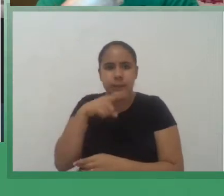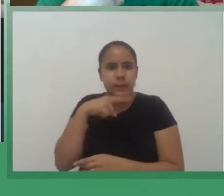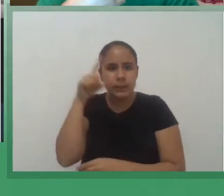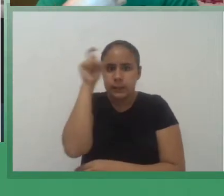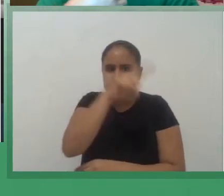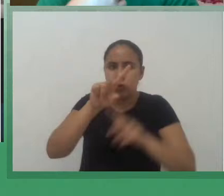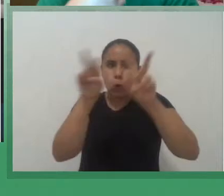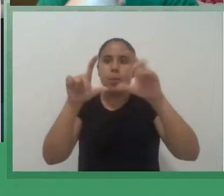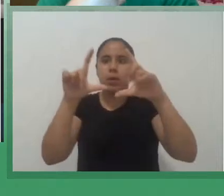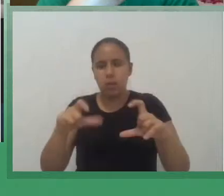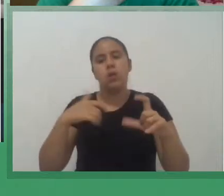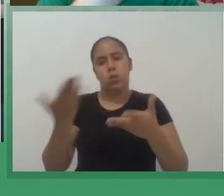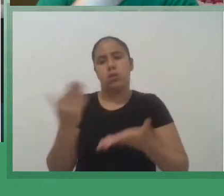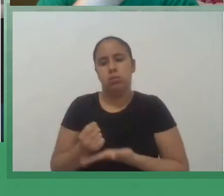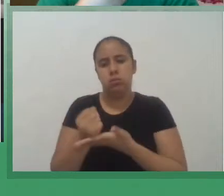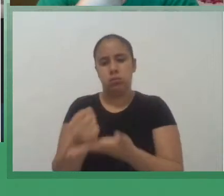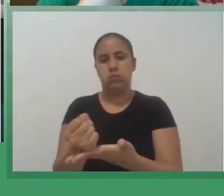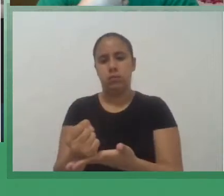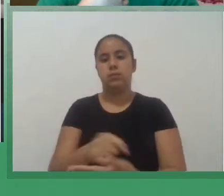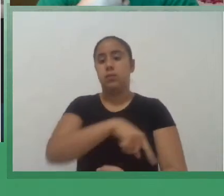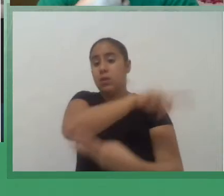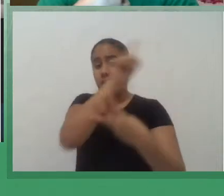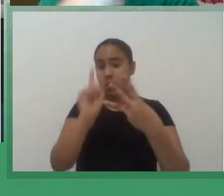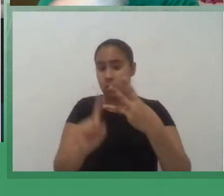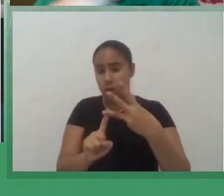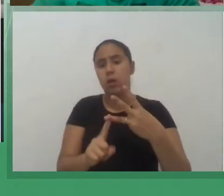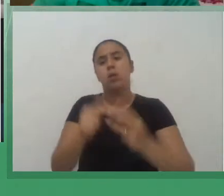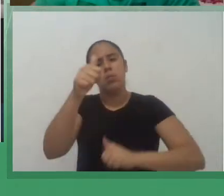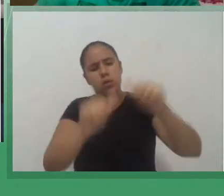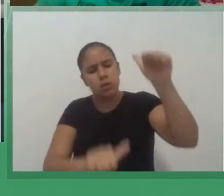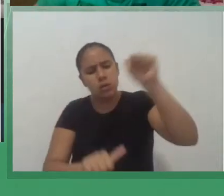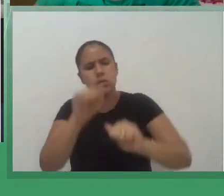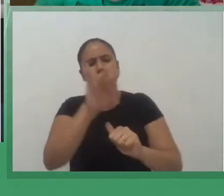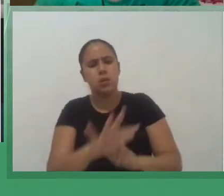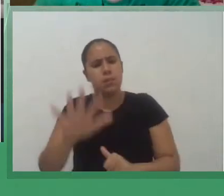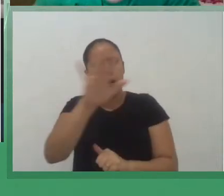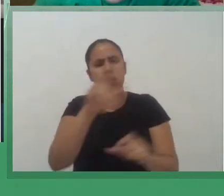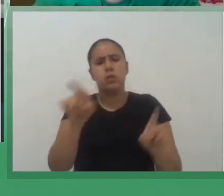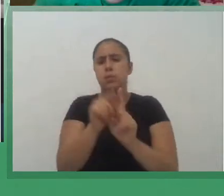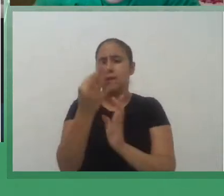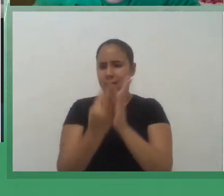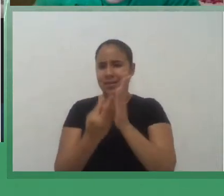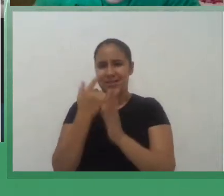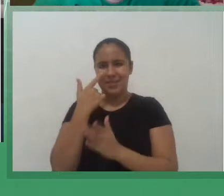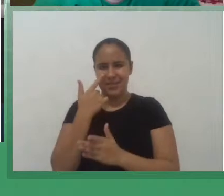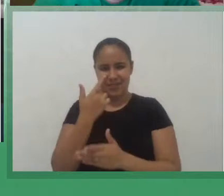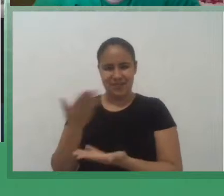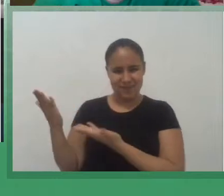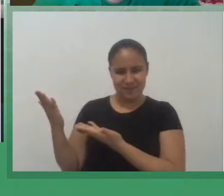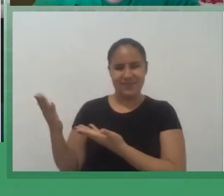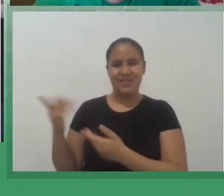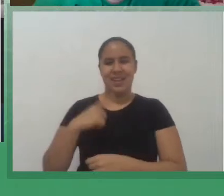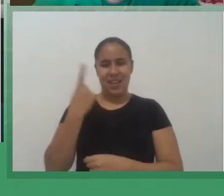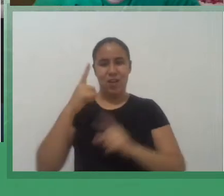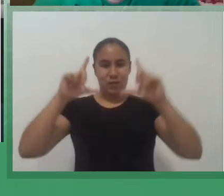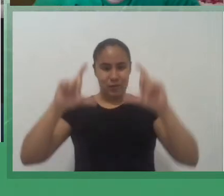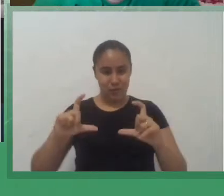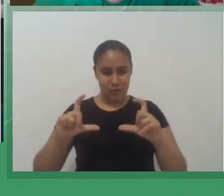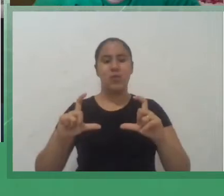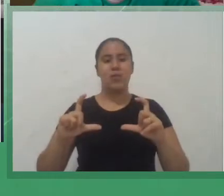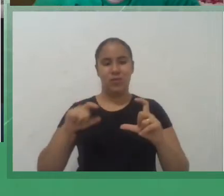análise de texto e imagens nós temos aqui ao lado mais uma fotografia também onde Farcas ele